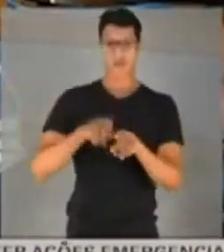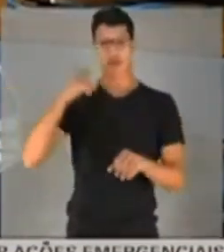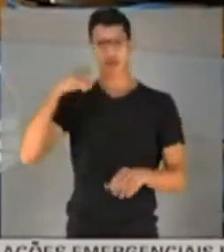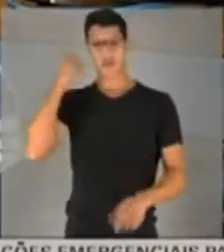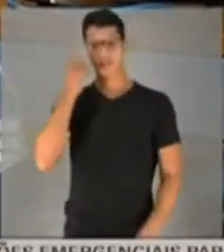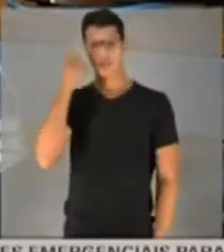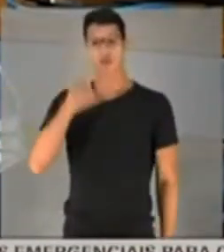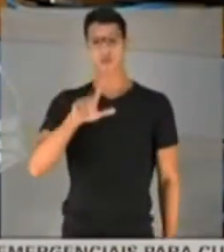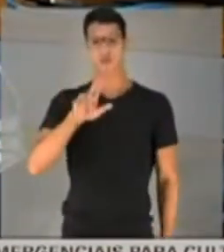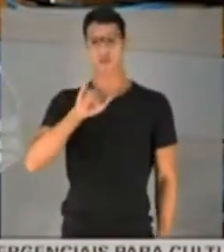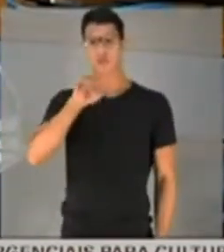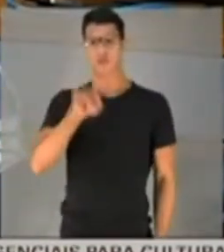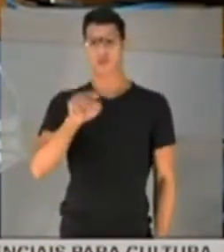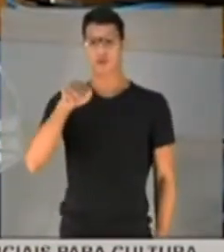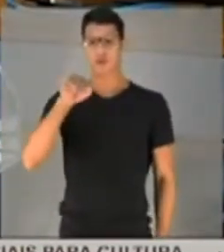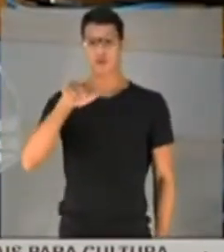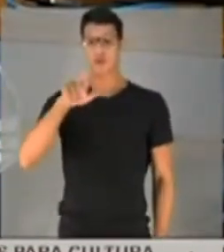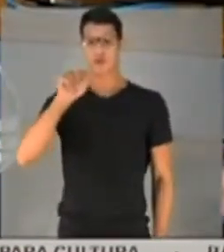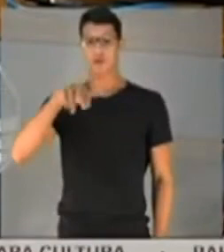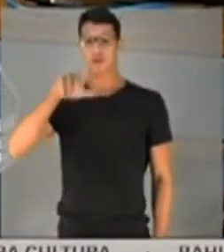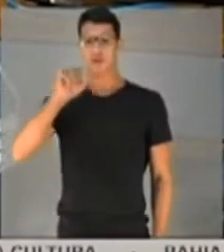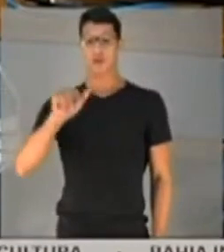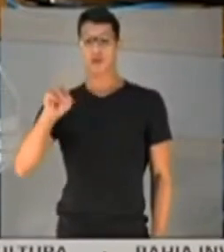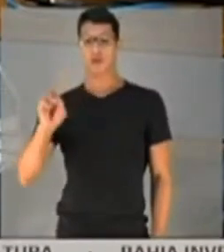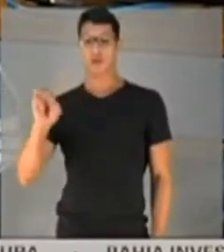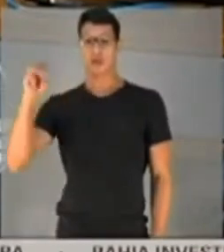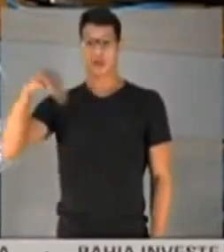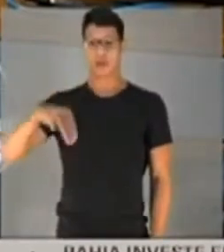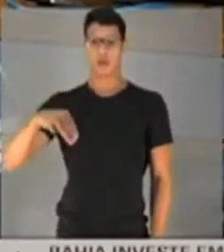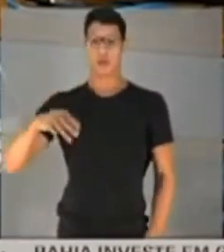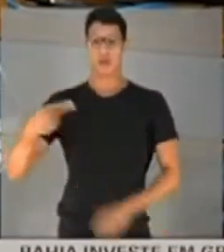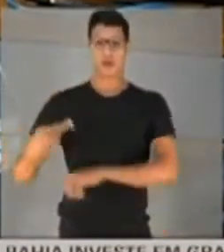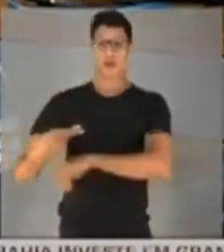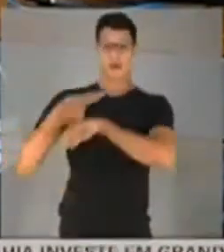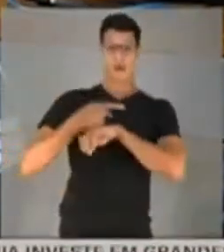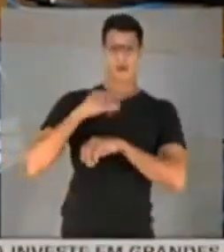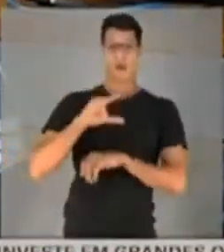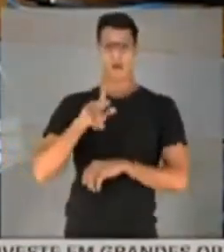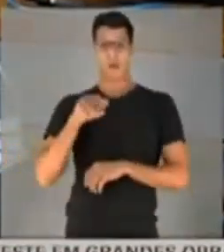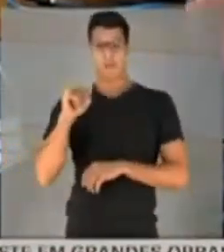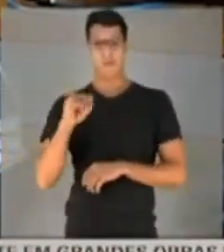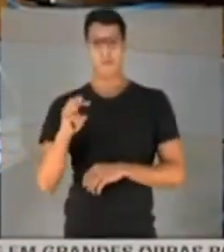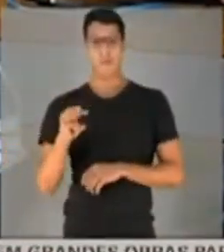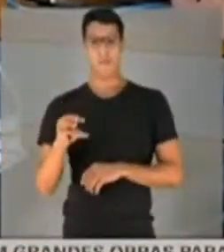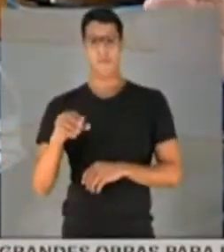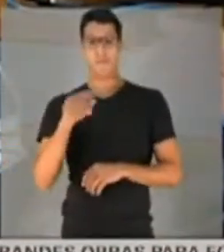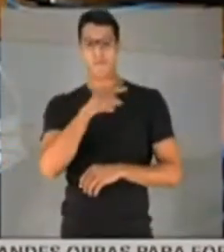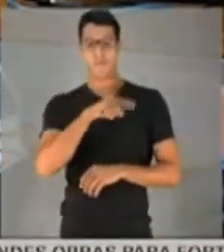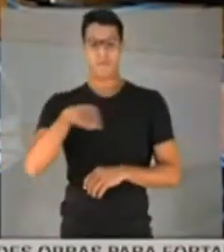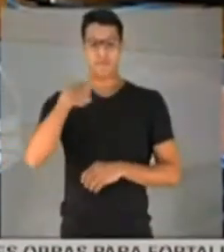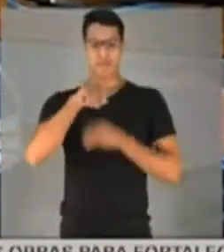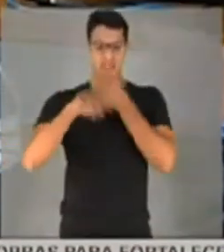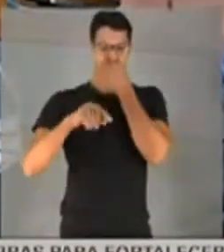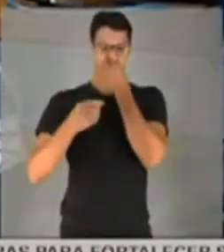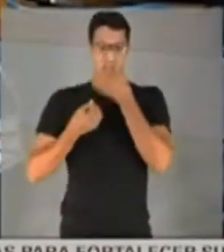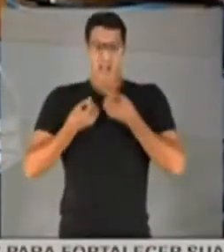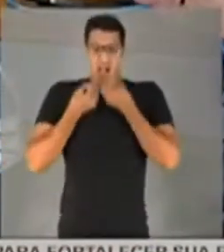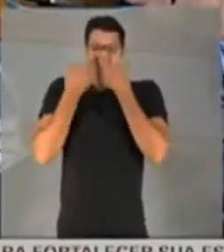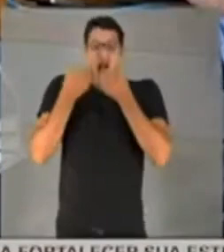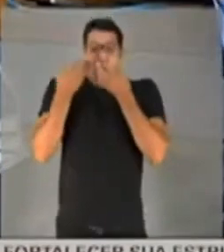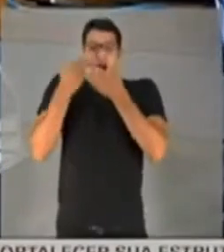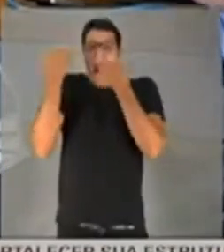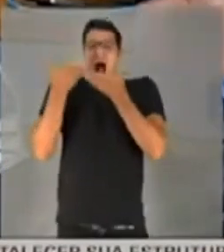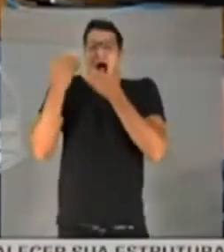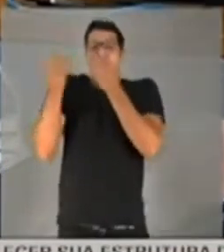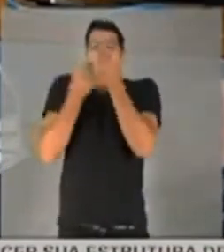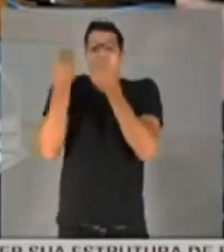Luiz Miranda, e reitero, o deputado Luiz Miranda do DEM procurou essa CPI, V. Exª relatou agora como